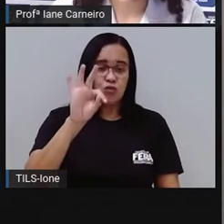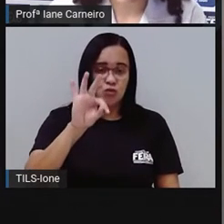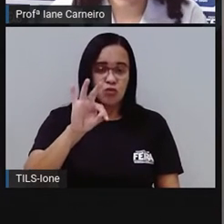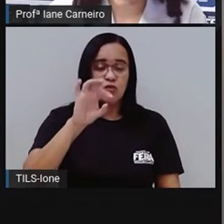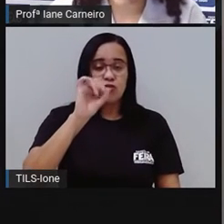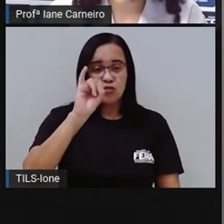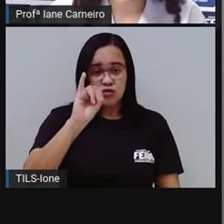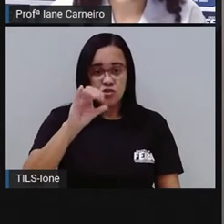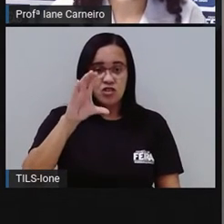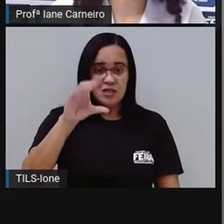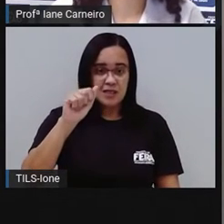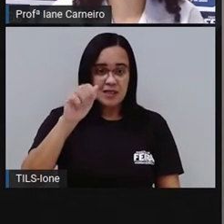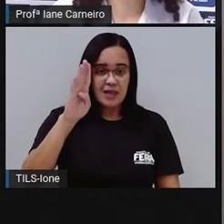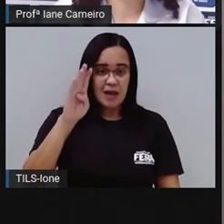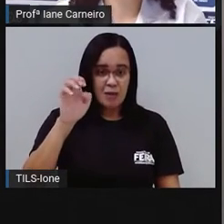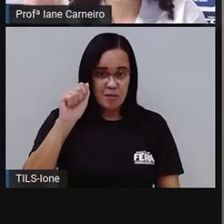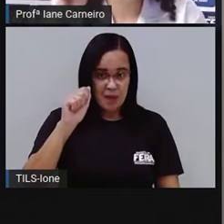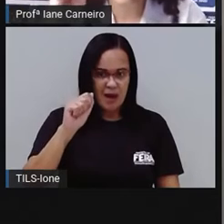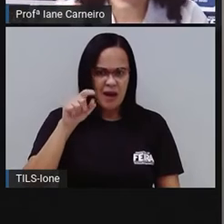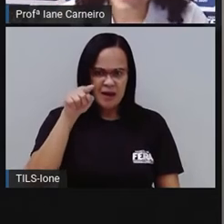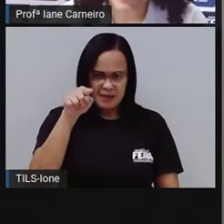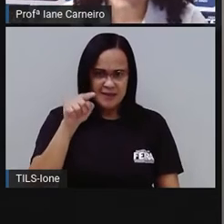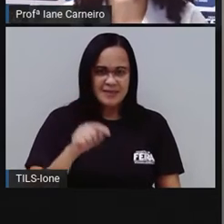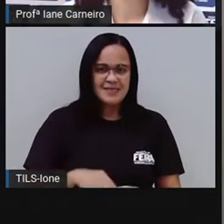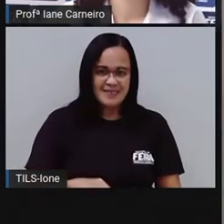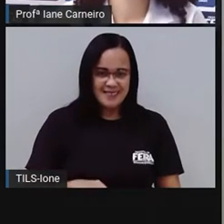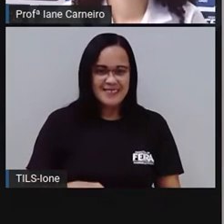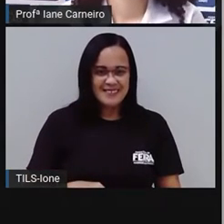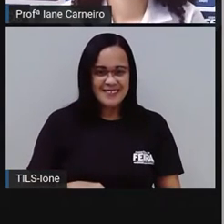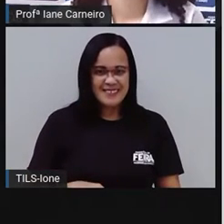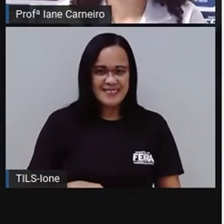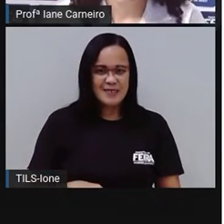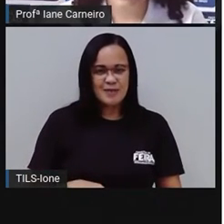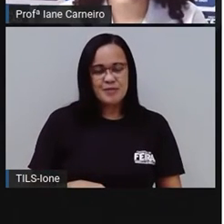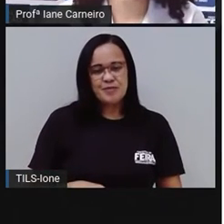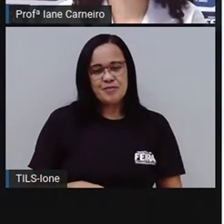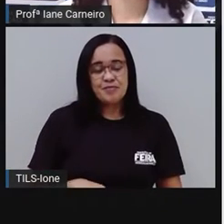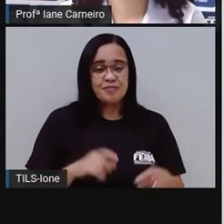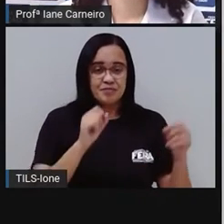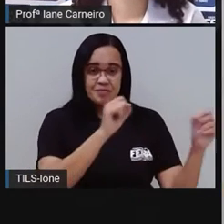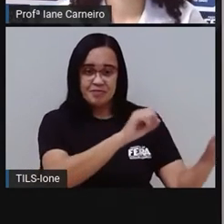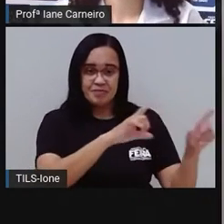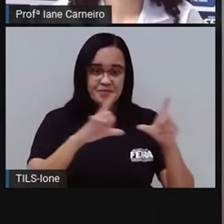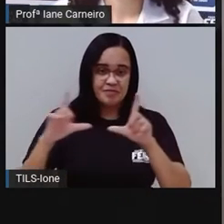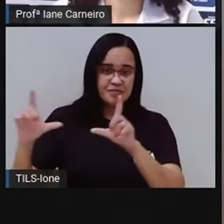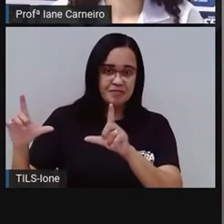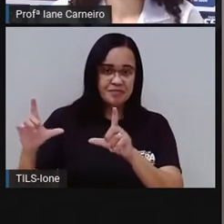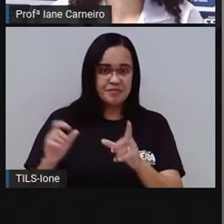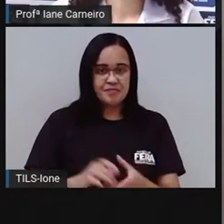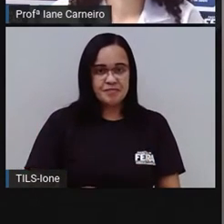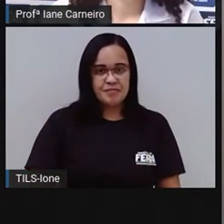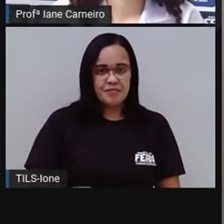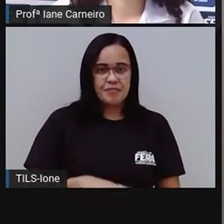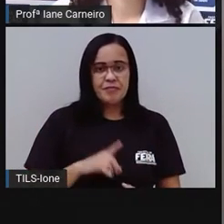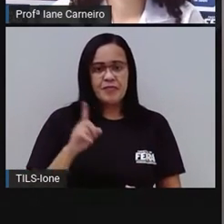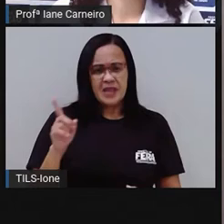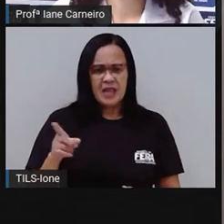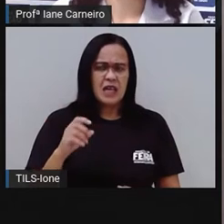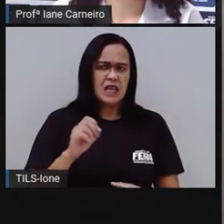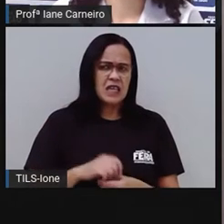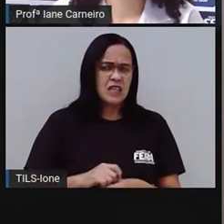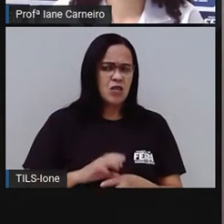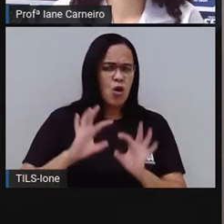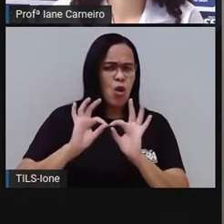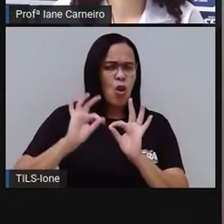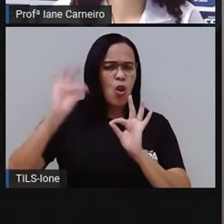Jabuticaba. Ó como ela dá. Ela dá uma coladinha no tronco. Próximo. Ele veio de outras